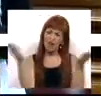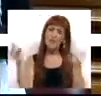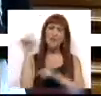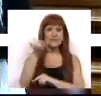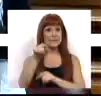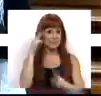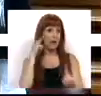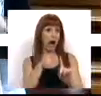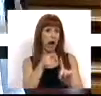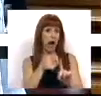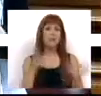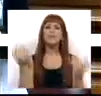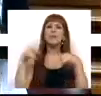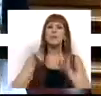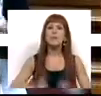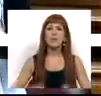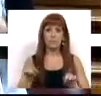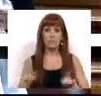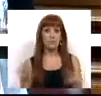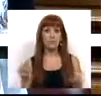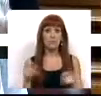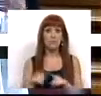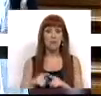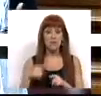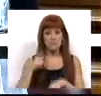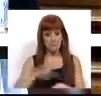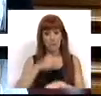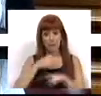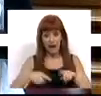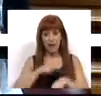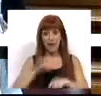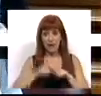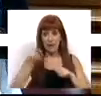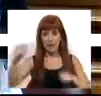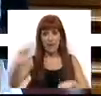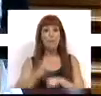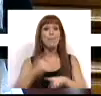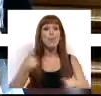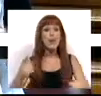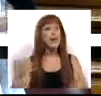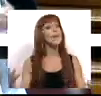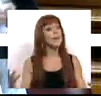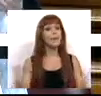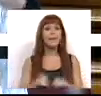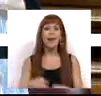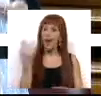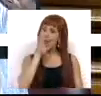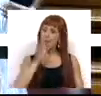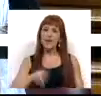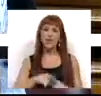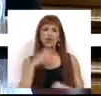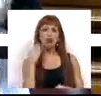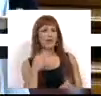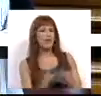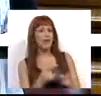para esse facto, mas também tem efeitos de médio e de longo prazo, na medida em que, habituando-se